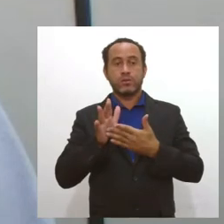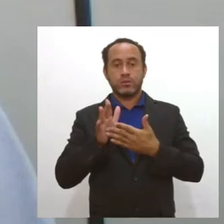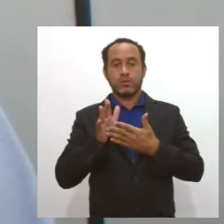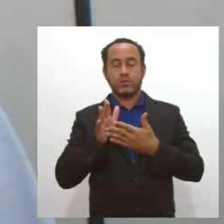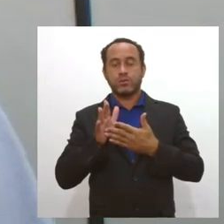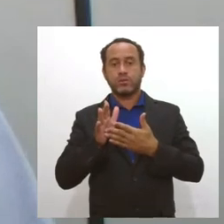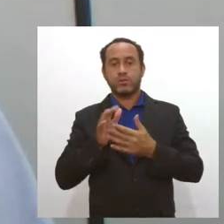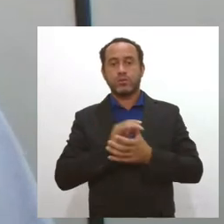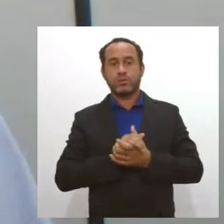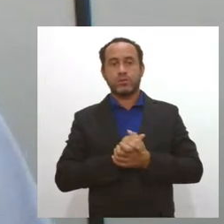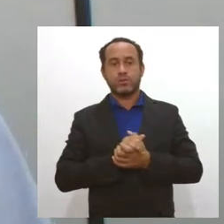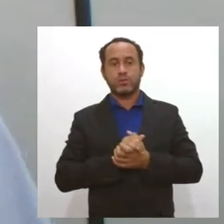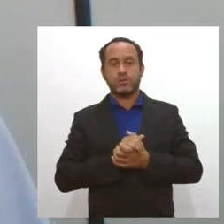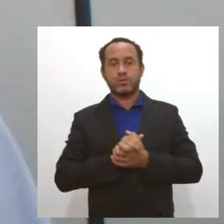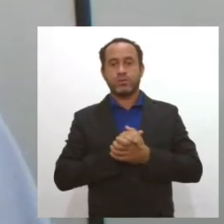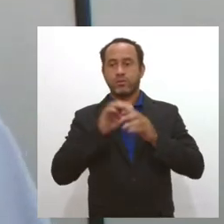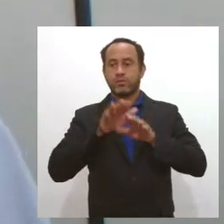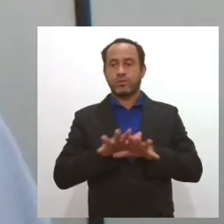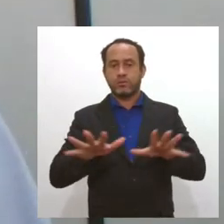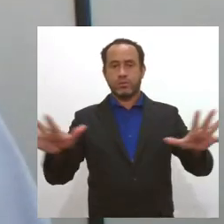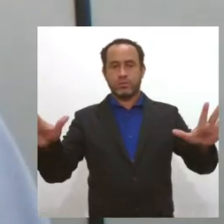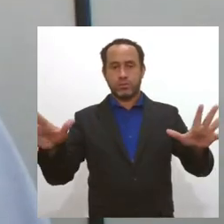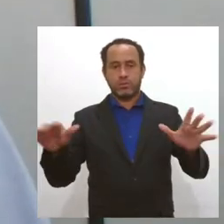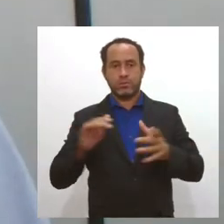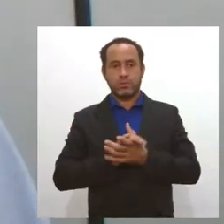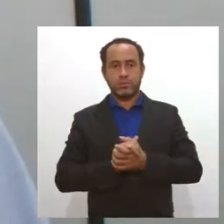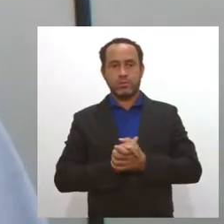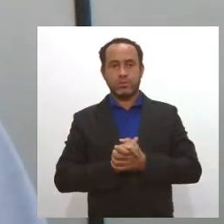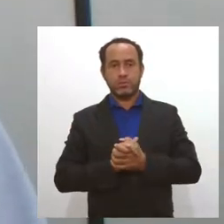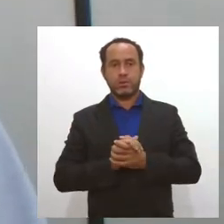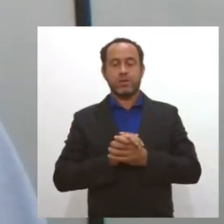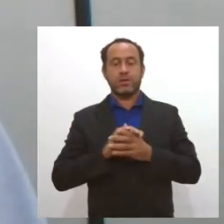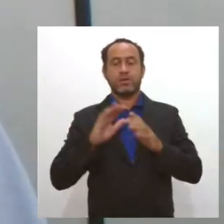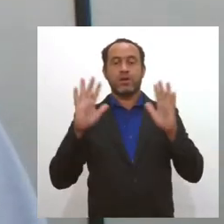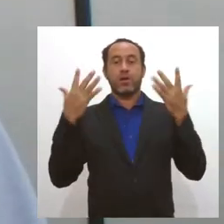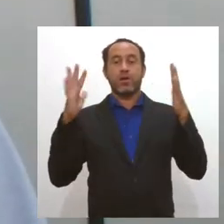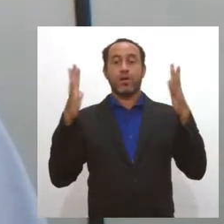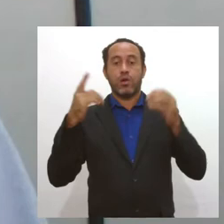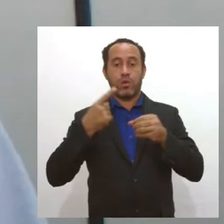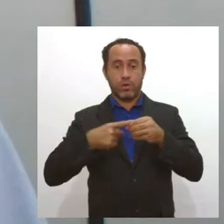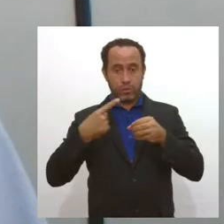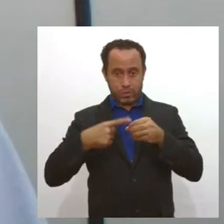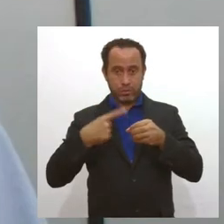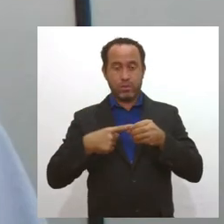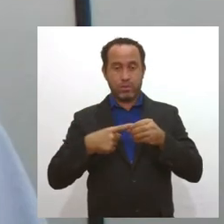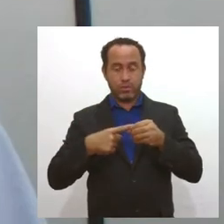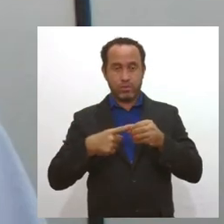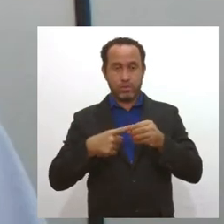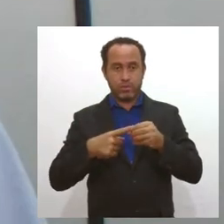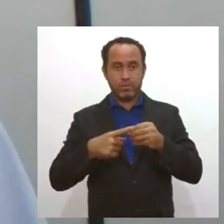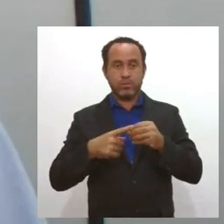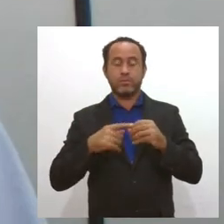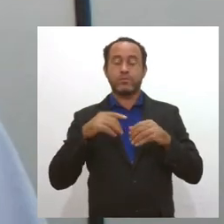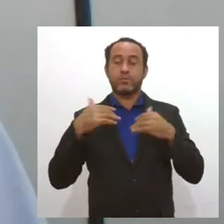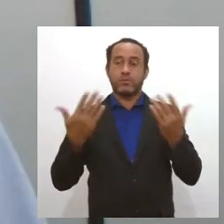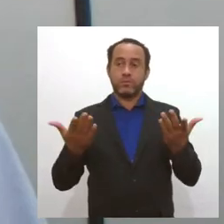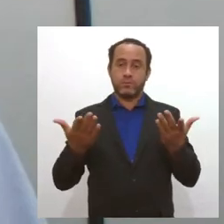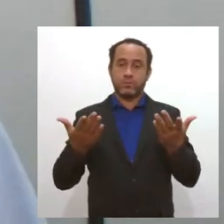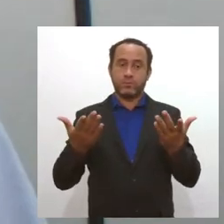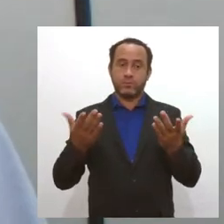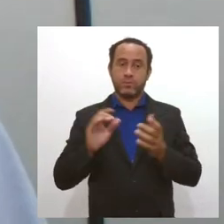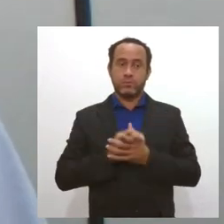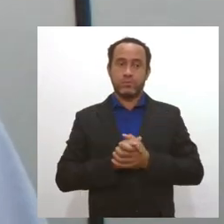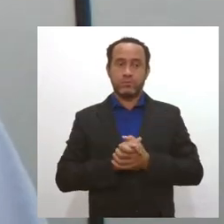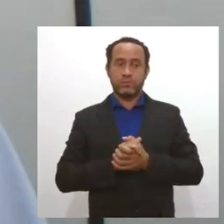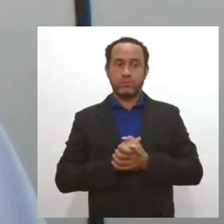plantas para sua extensão, até chegando em Nossa Senhora da Glória. Portanto, eu diria que do ponto de